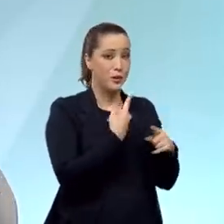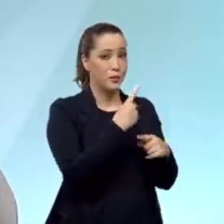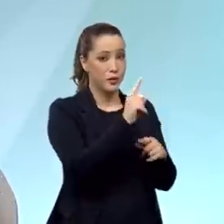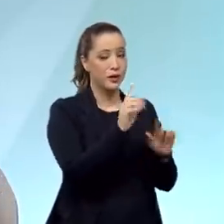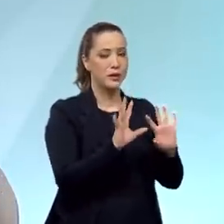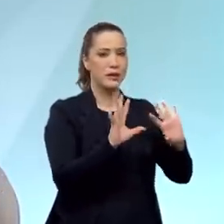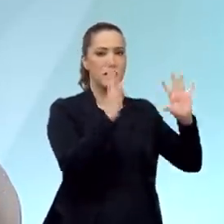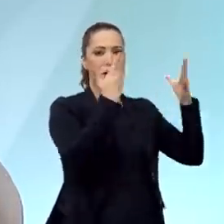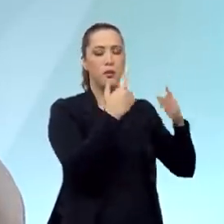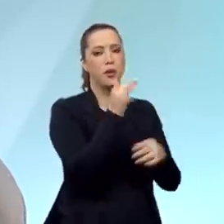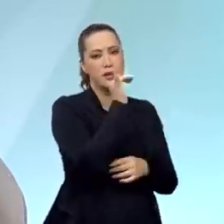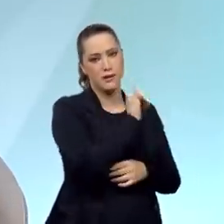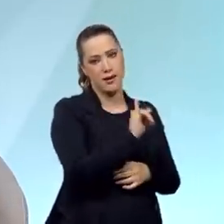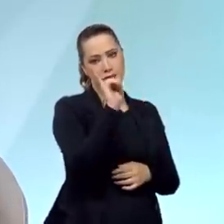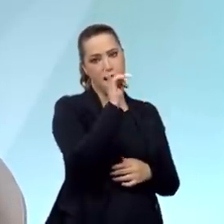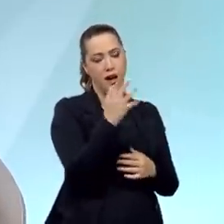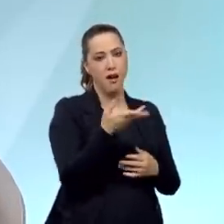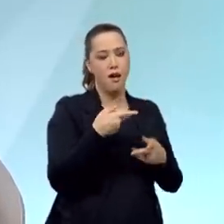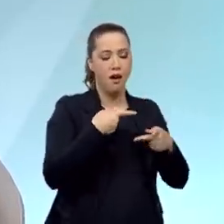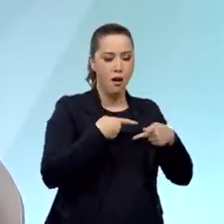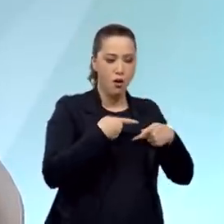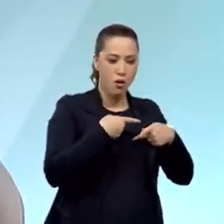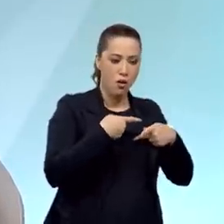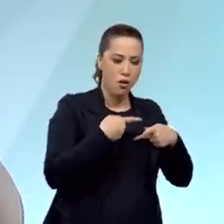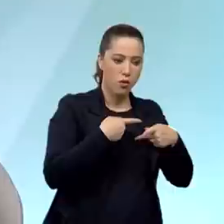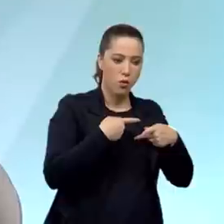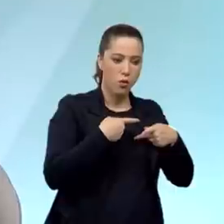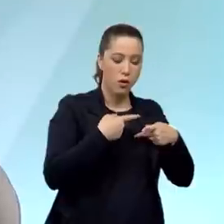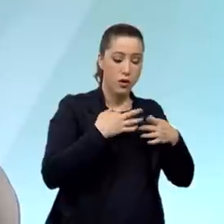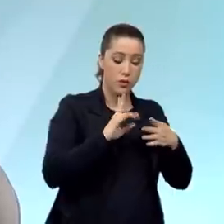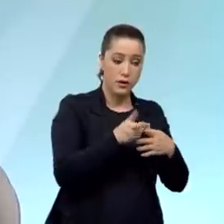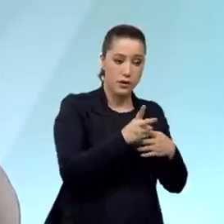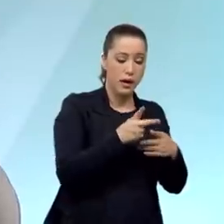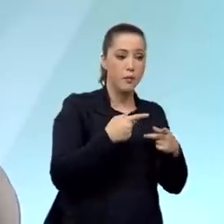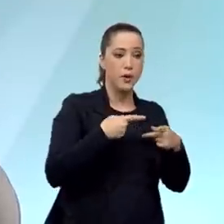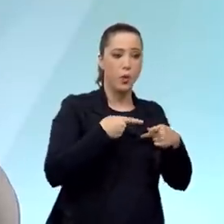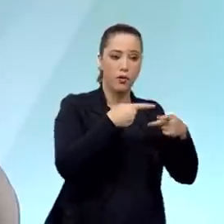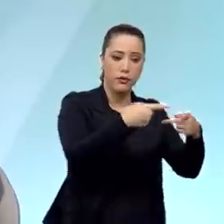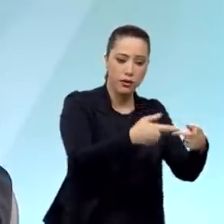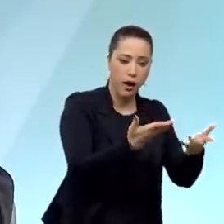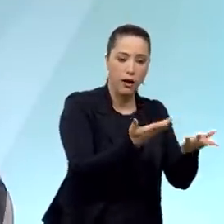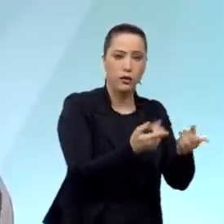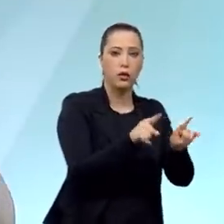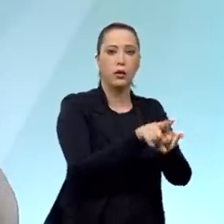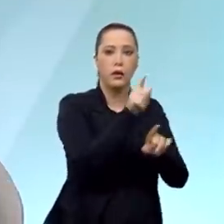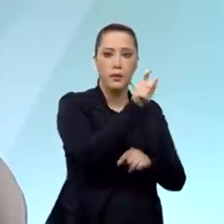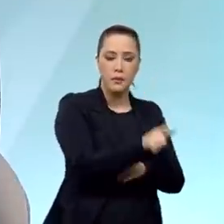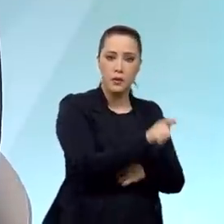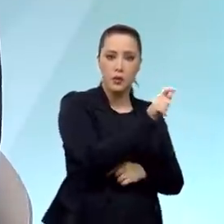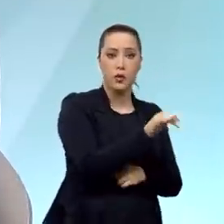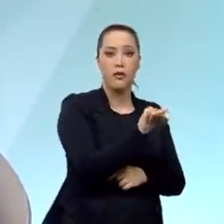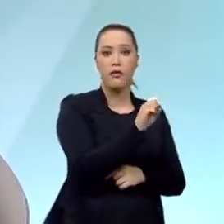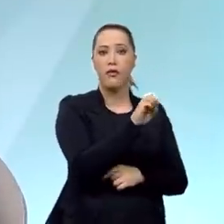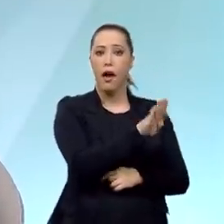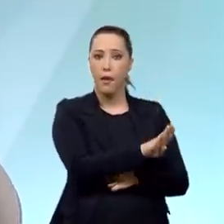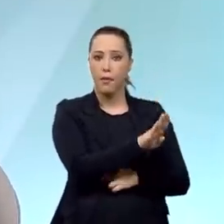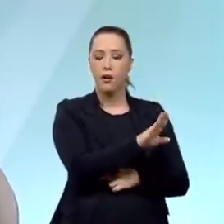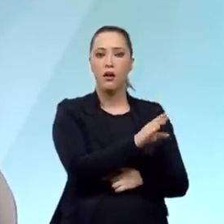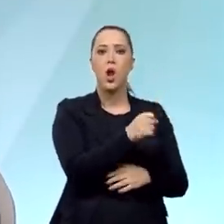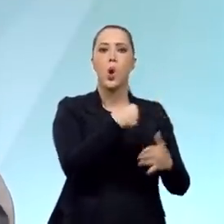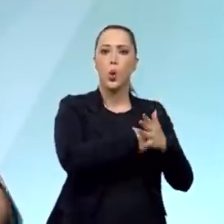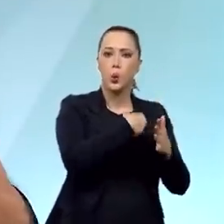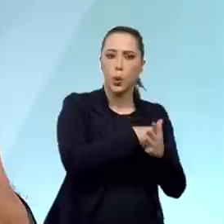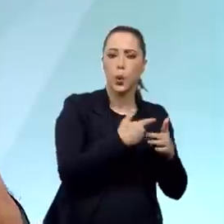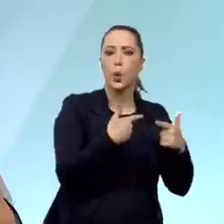cerimônias italianas de partigianos ou de comunidades italianas onde a FEB combateu e libertou essas